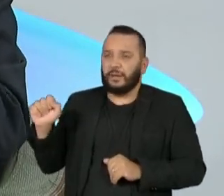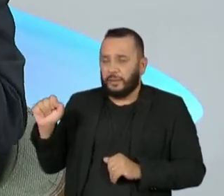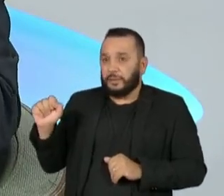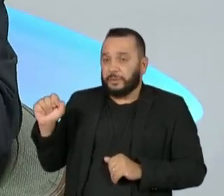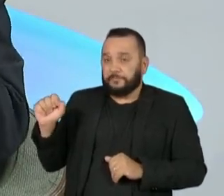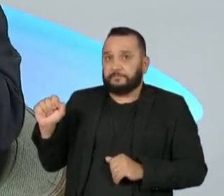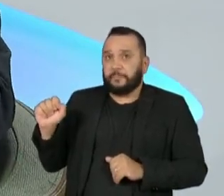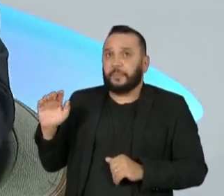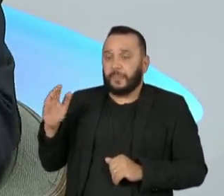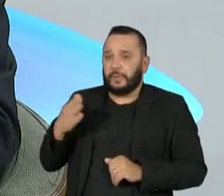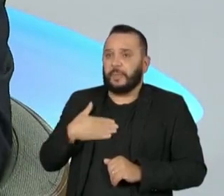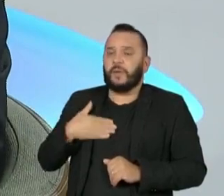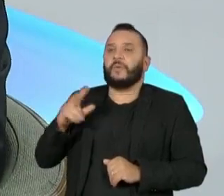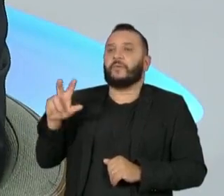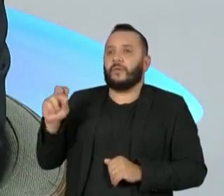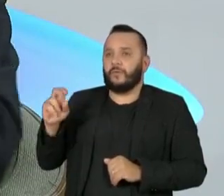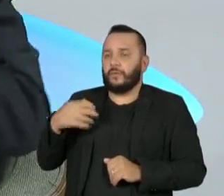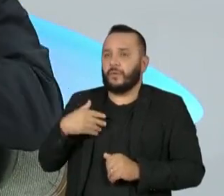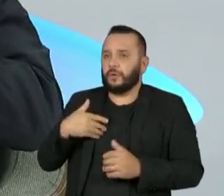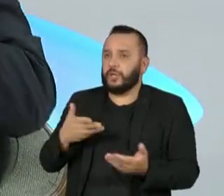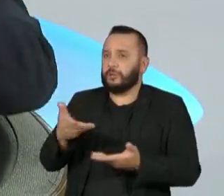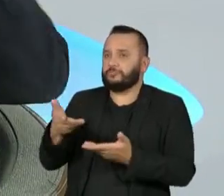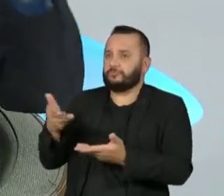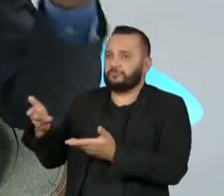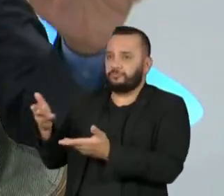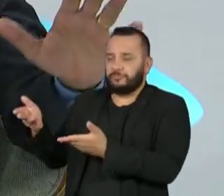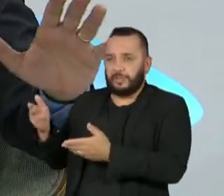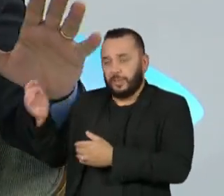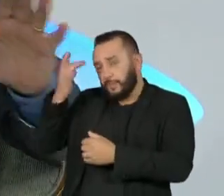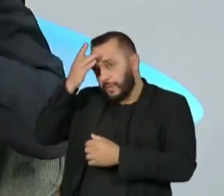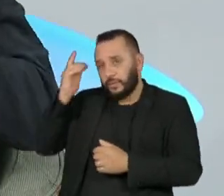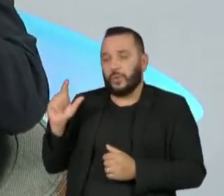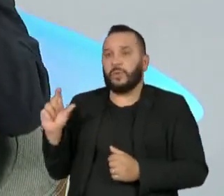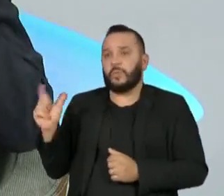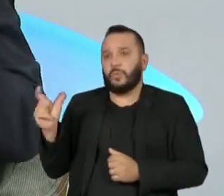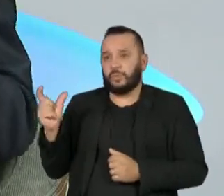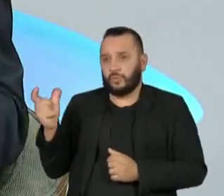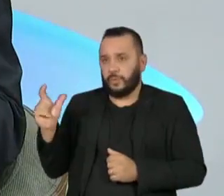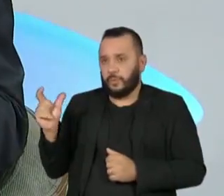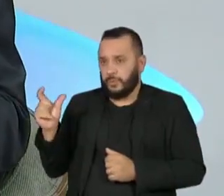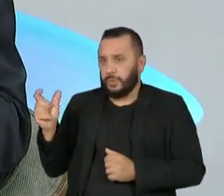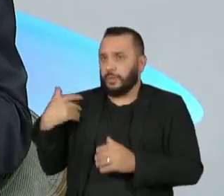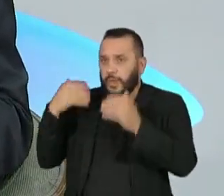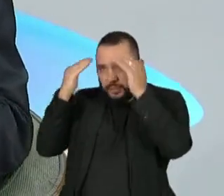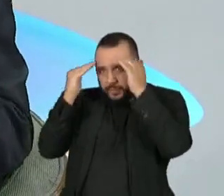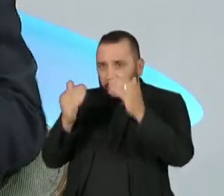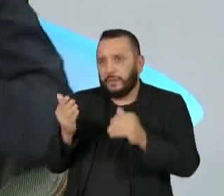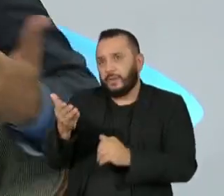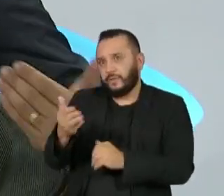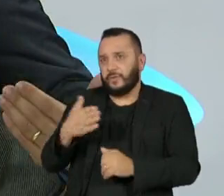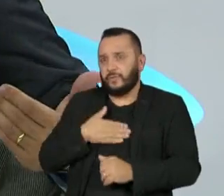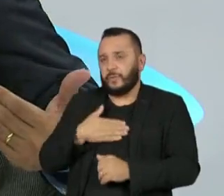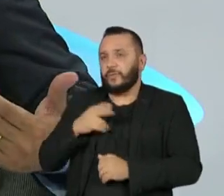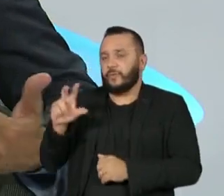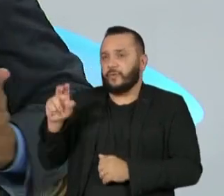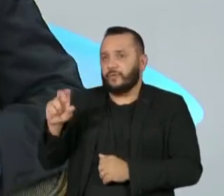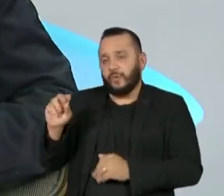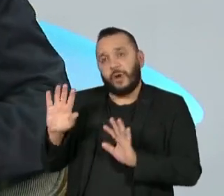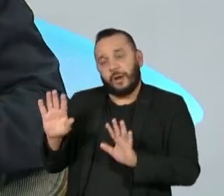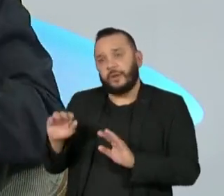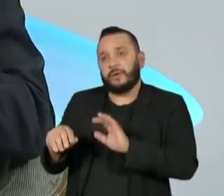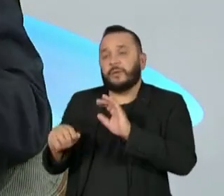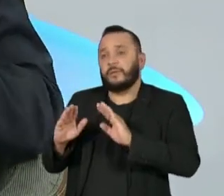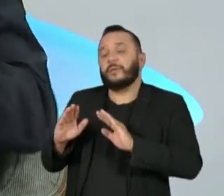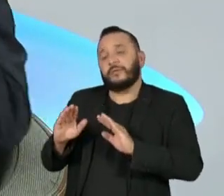e era muito considerado pelos muçulmanos. Mas isso não era, regionalmente, isso não era verdade. A família veio para cá.